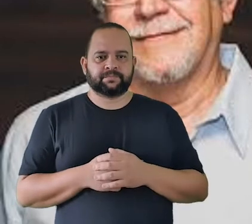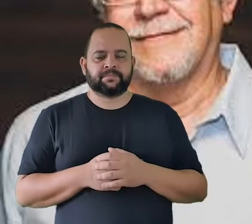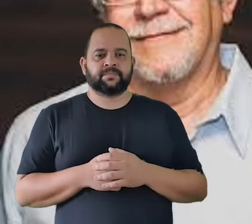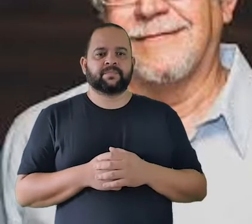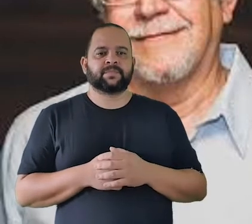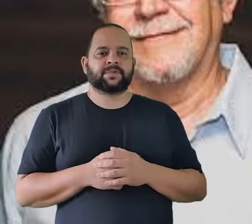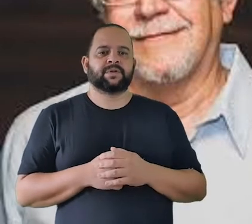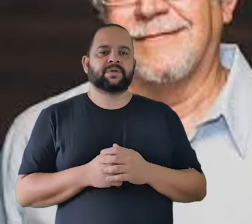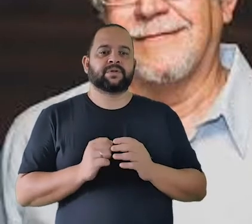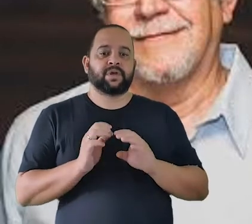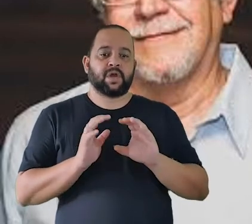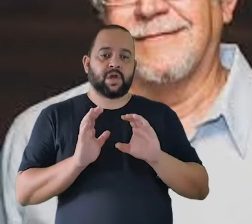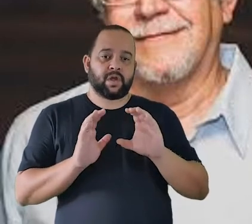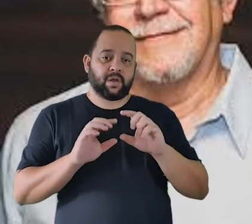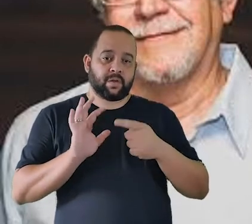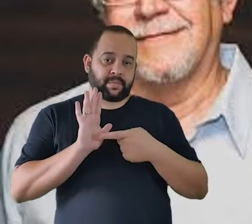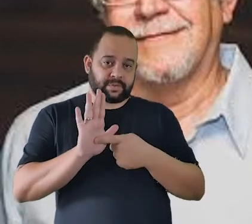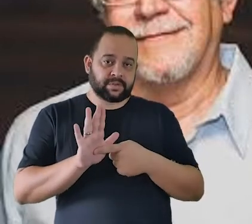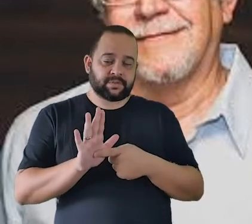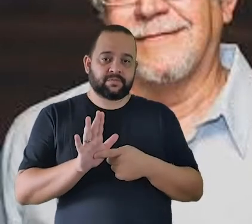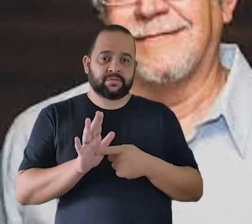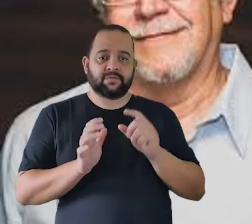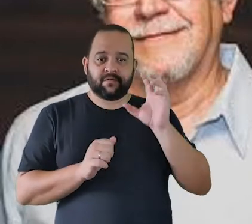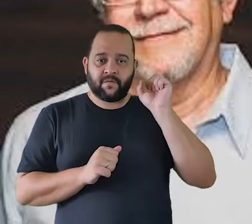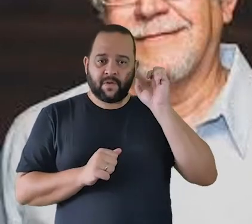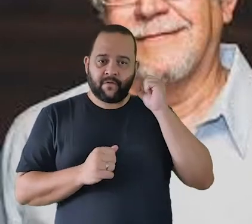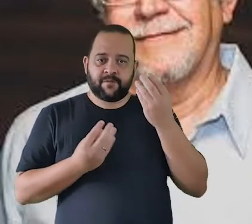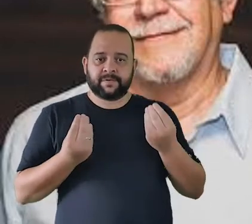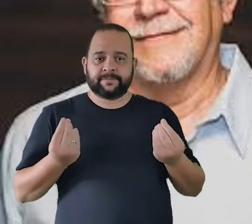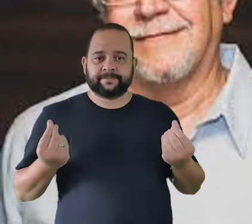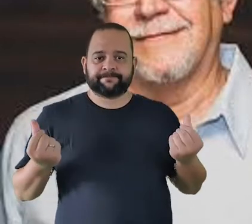esse mini concerto grosso que a gente vai ouvir é desse período